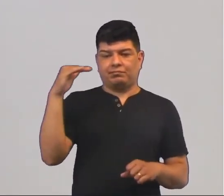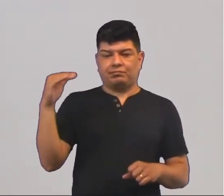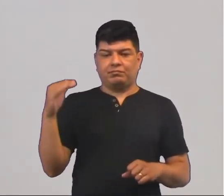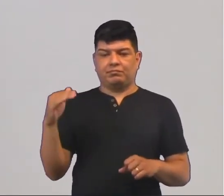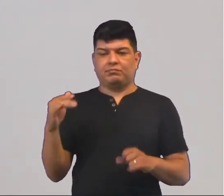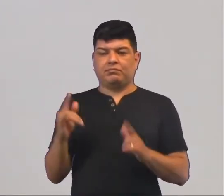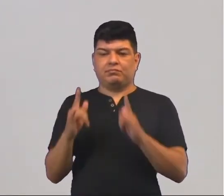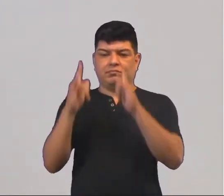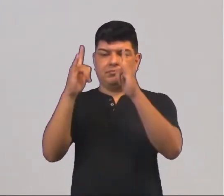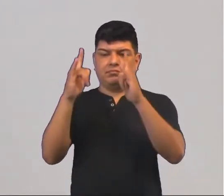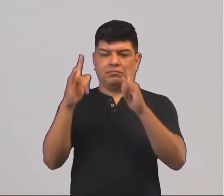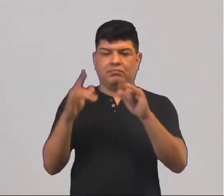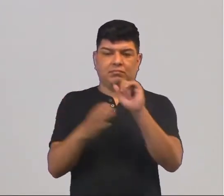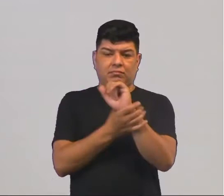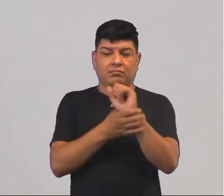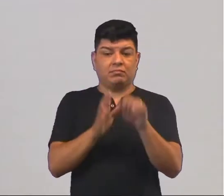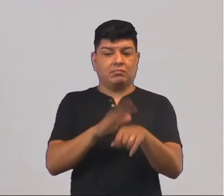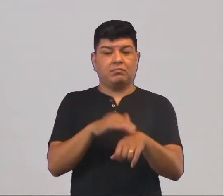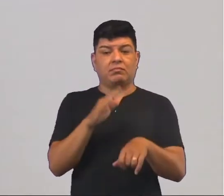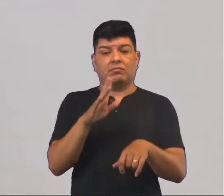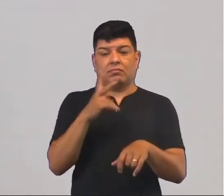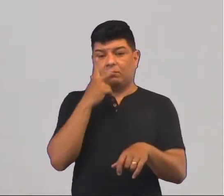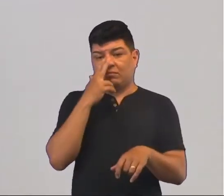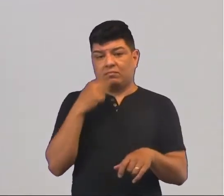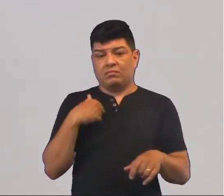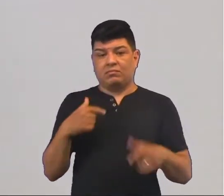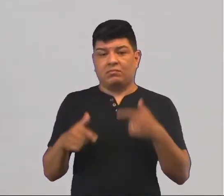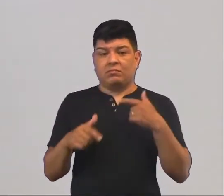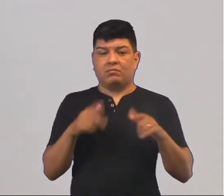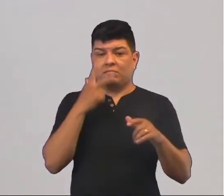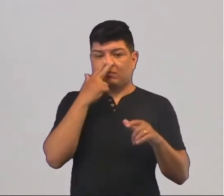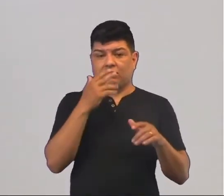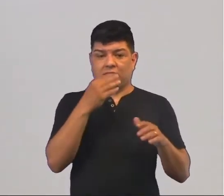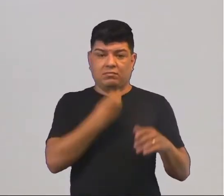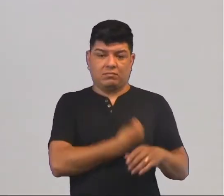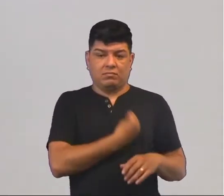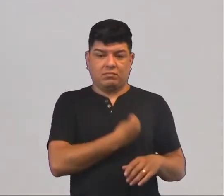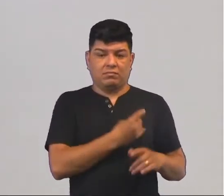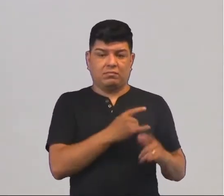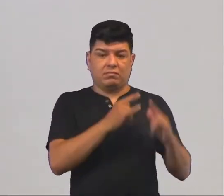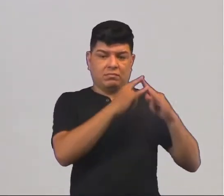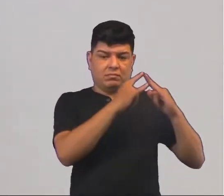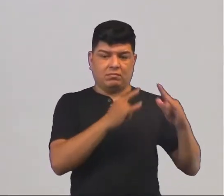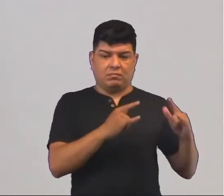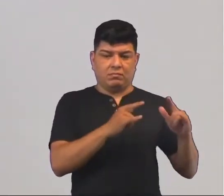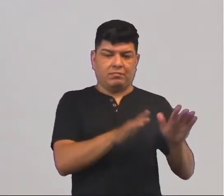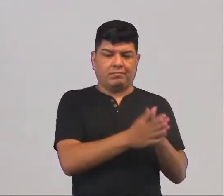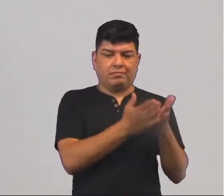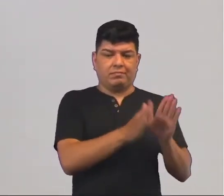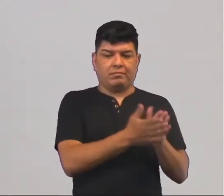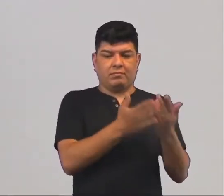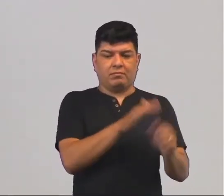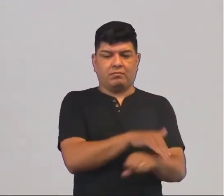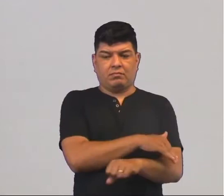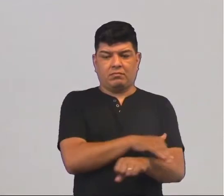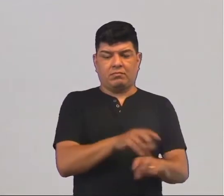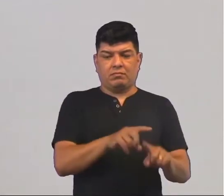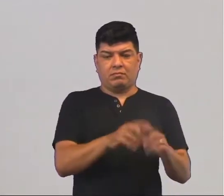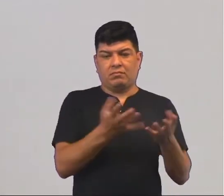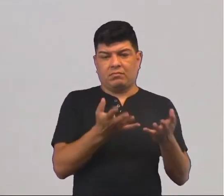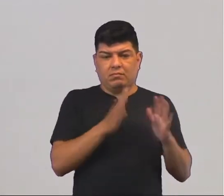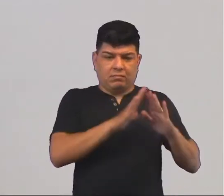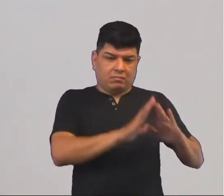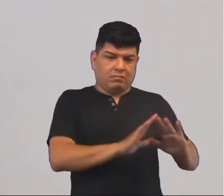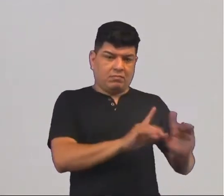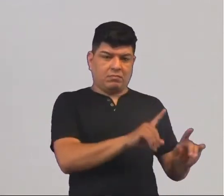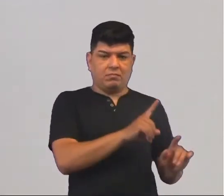condomínio fechado, onde há maior segurança, eles vão engrossar as massas das pessoas que vivem em favelas ou bairros periféricos, é porque eles querem